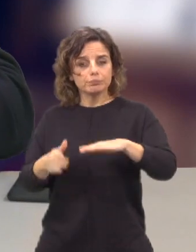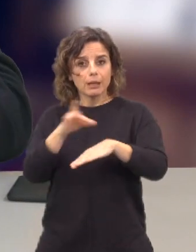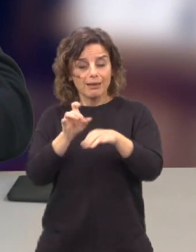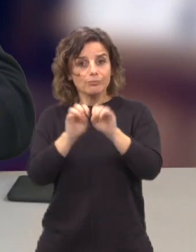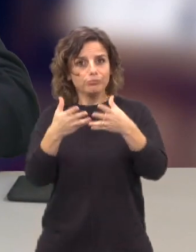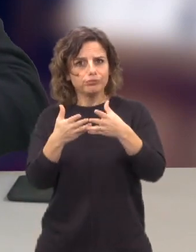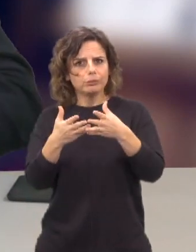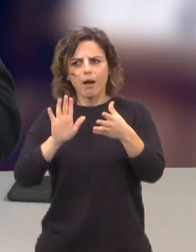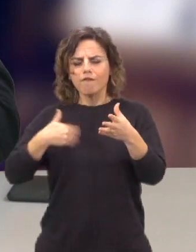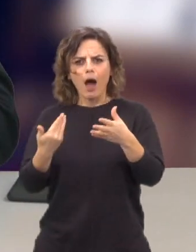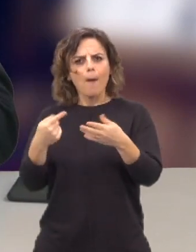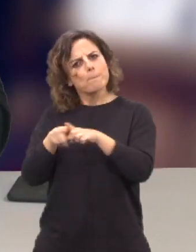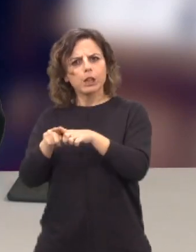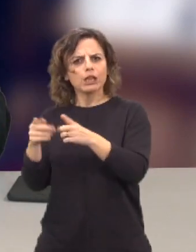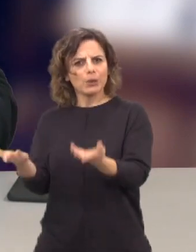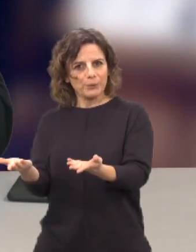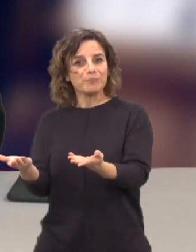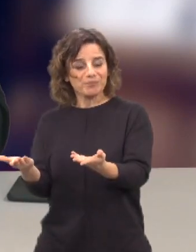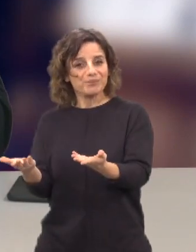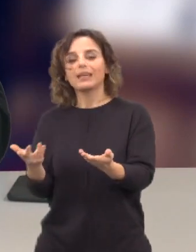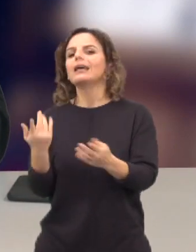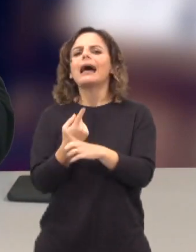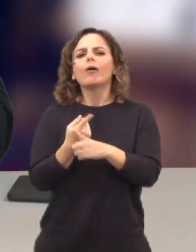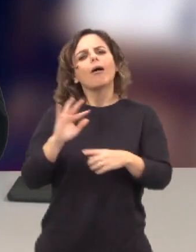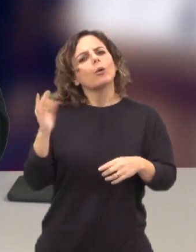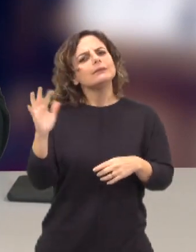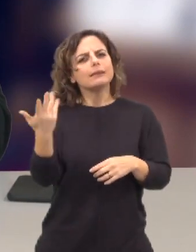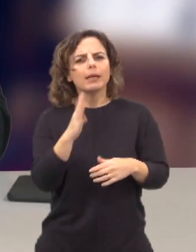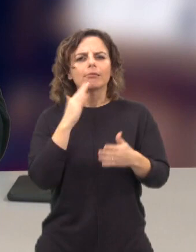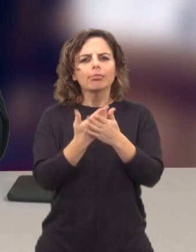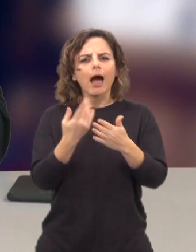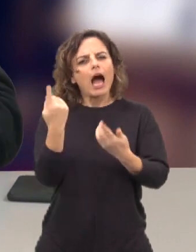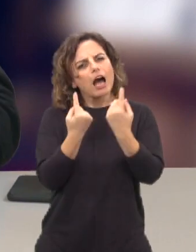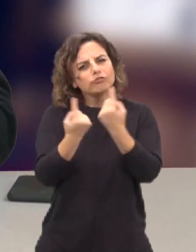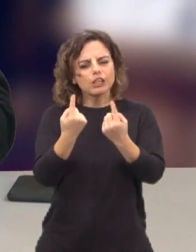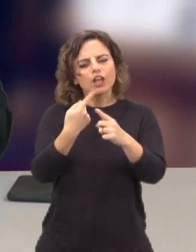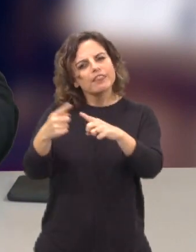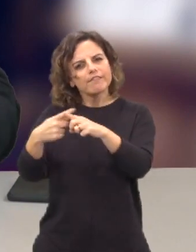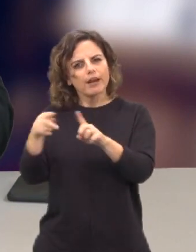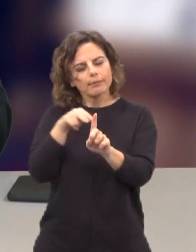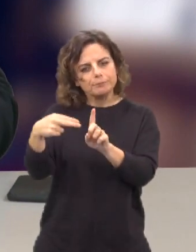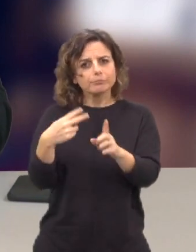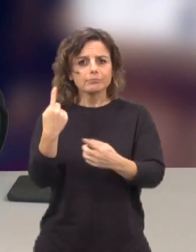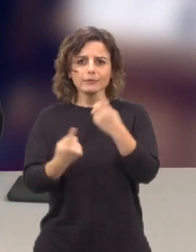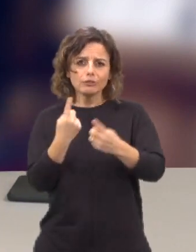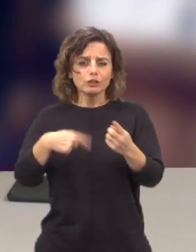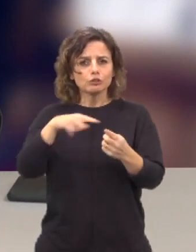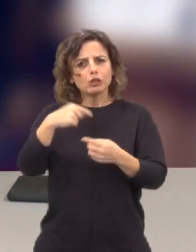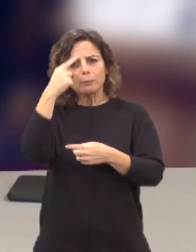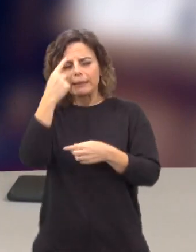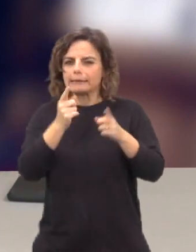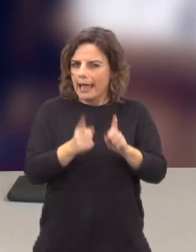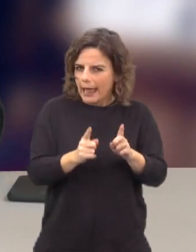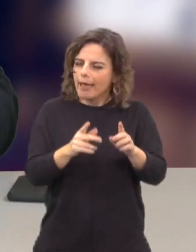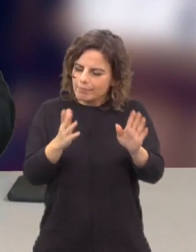-se um assunto mais político. portanto, hoje os acontecimentos acabam por ter muitos contornos diferentes. Às vezes fazemos apostas que